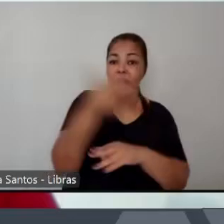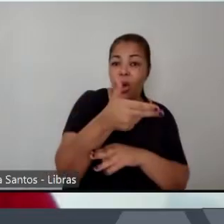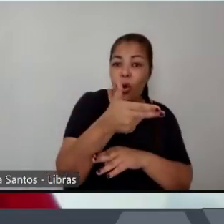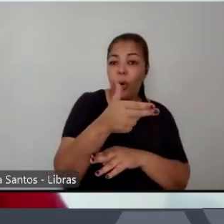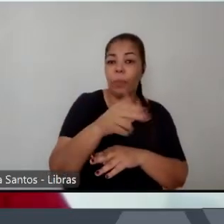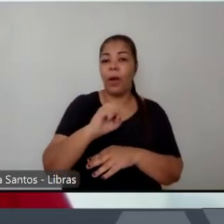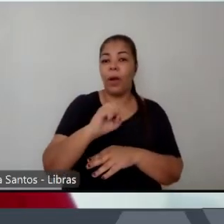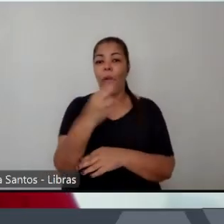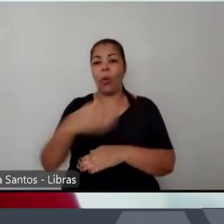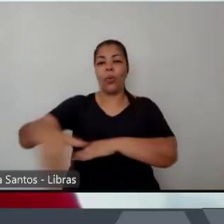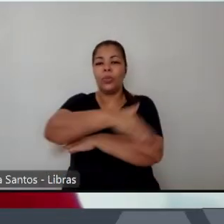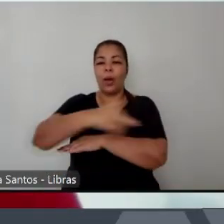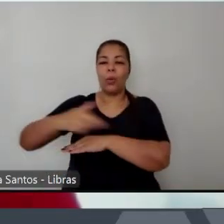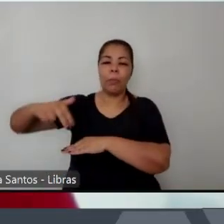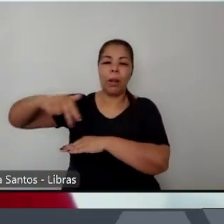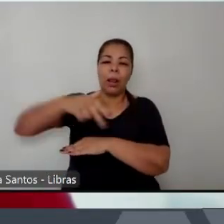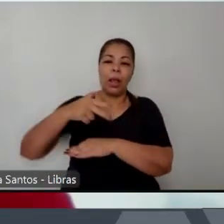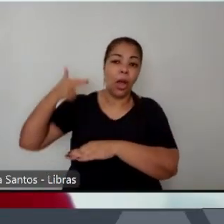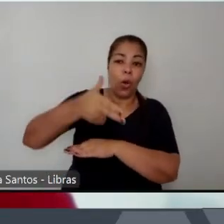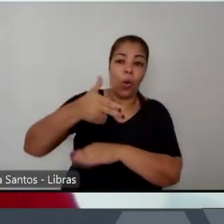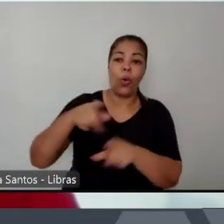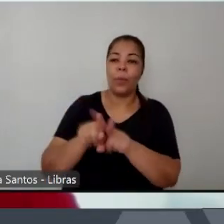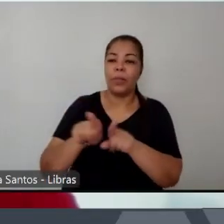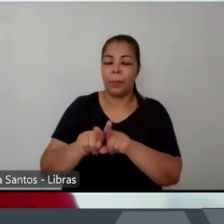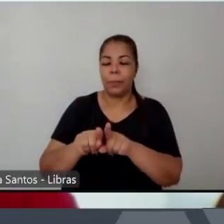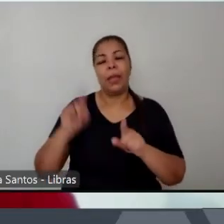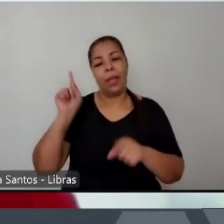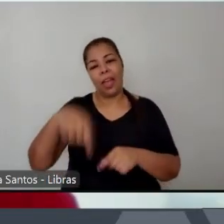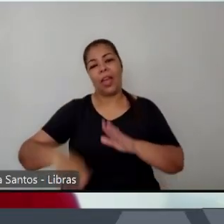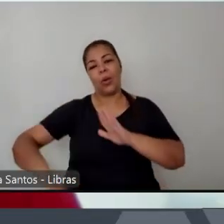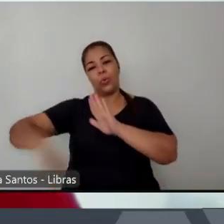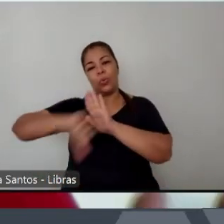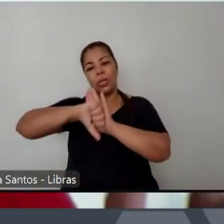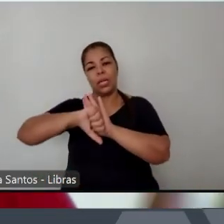crime muito mais atomizado é um crime muito mais